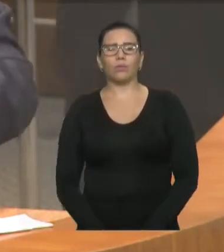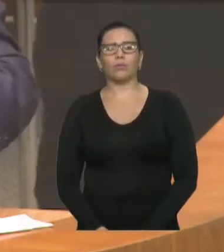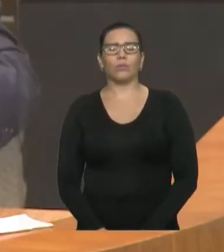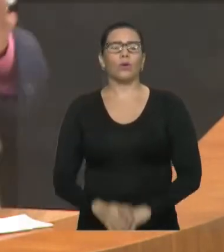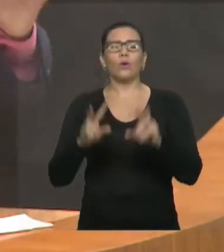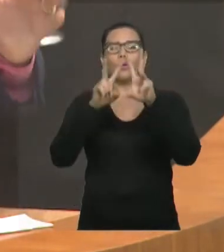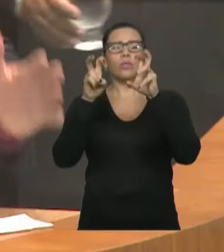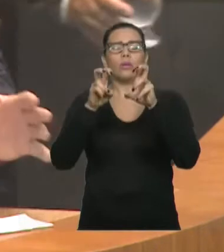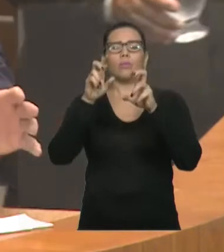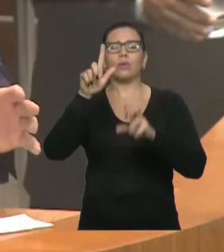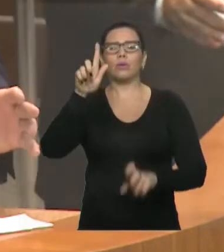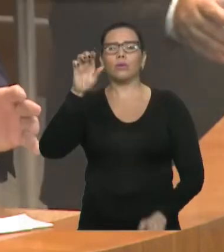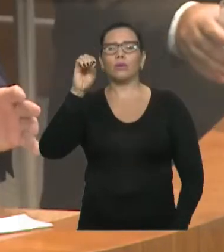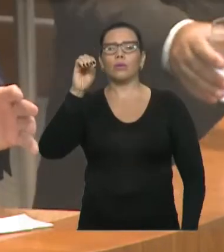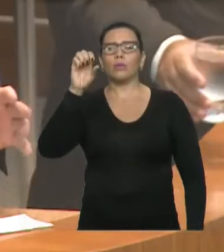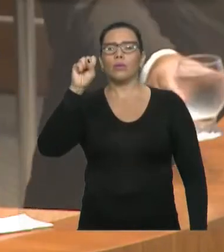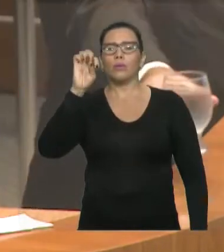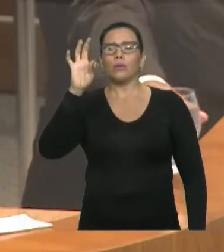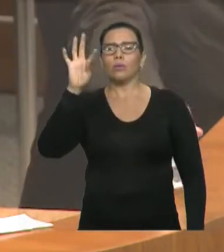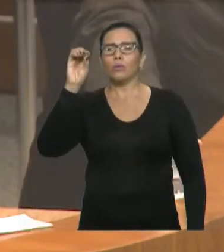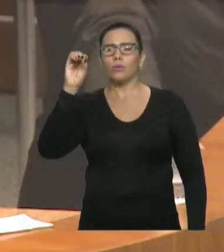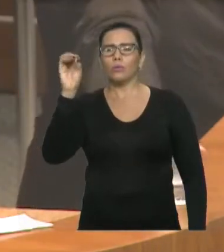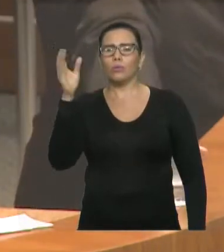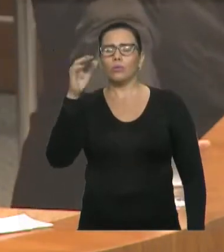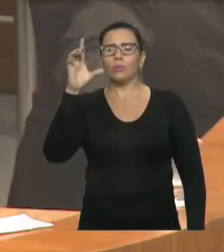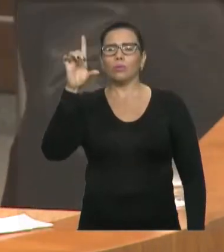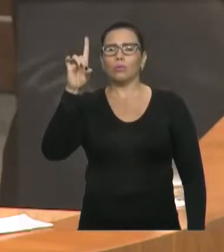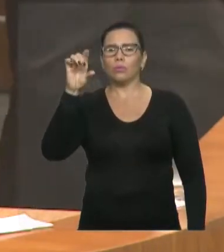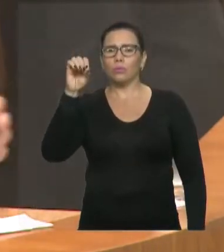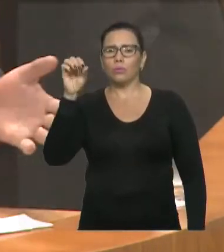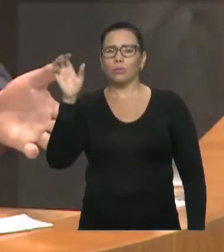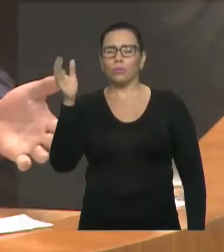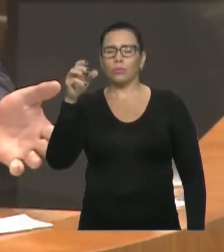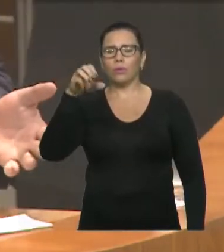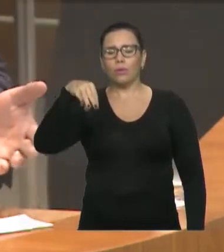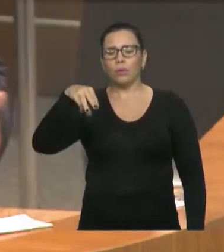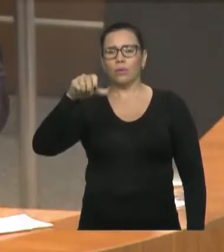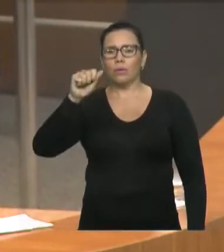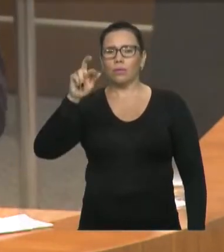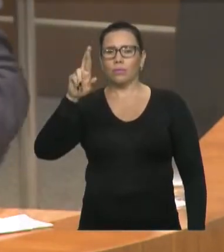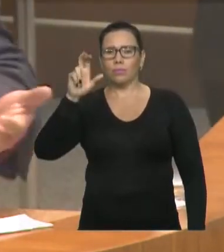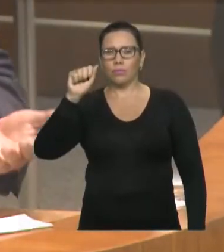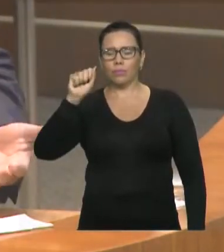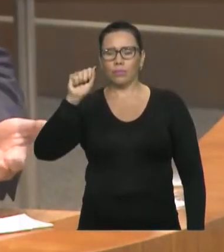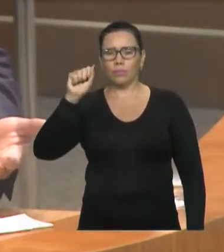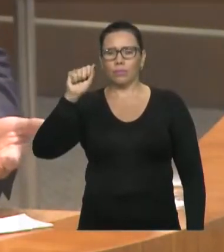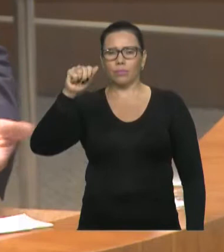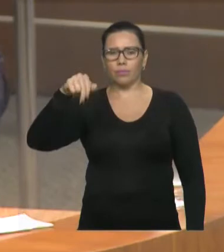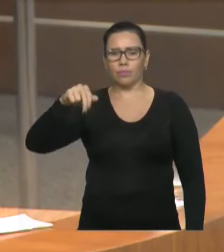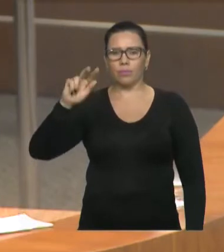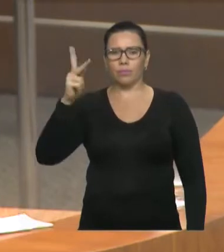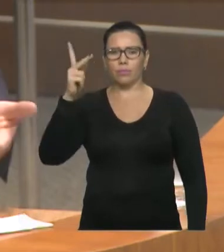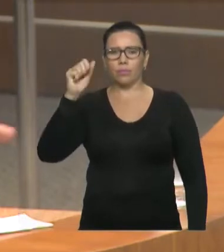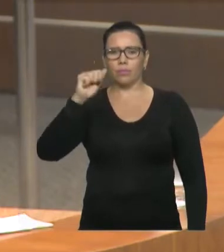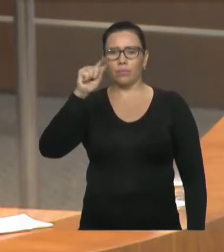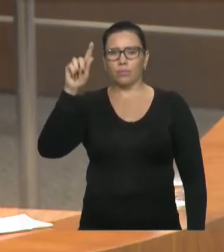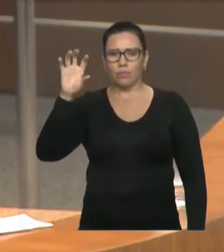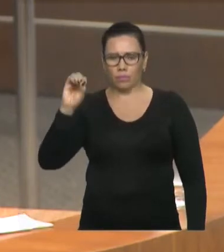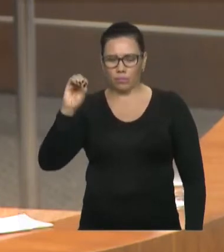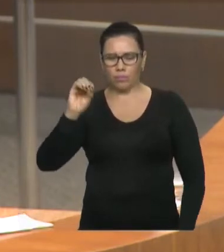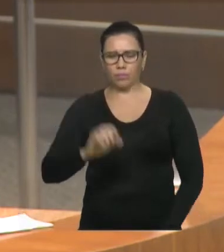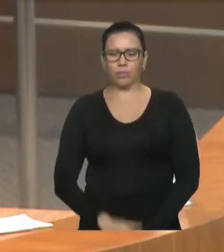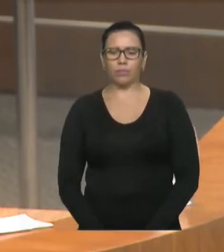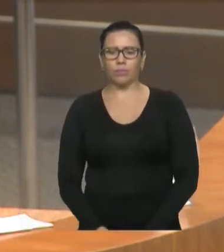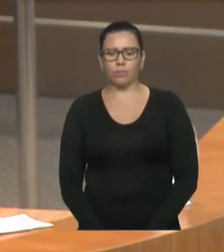Maranhão não pode ser diferente, deputado Ricardo Rios, de uma boa farinha, uma farinha de qualidade.